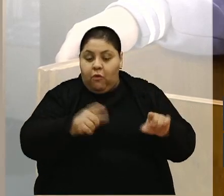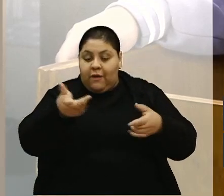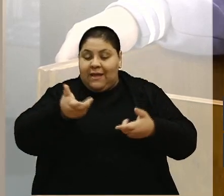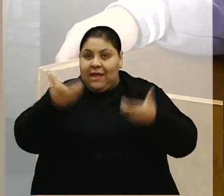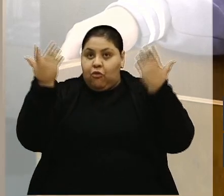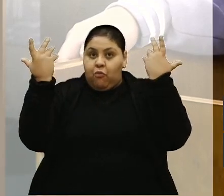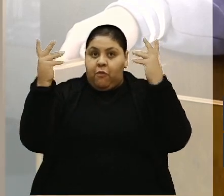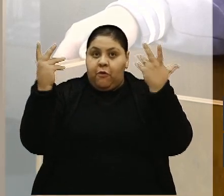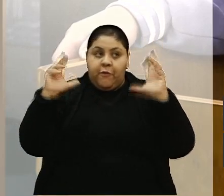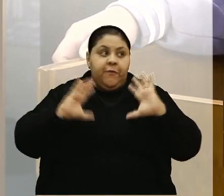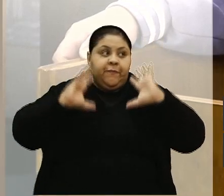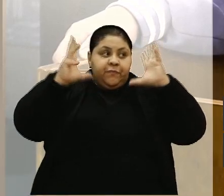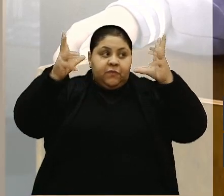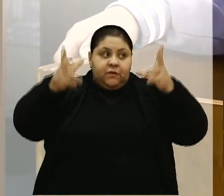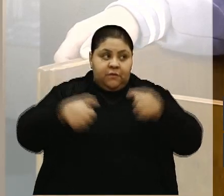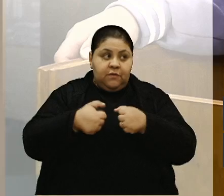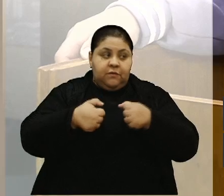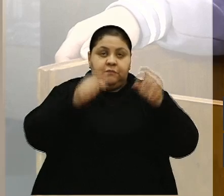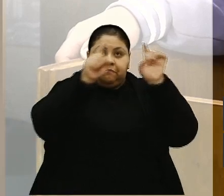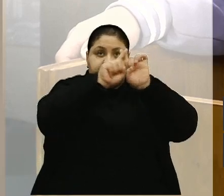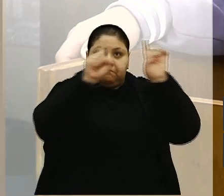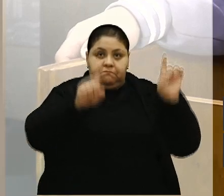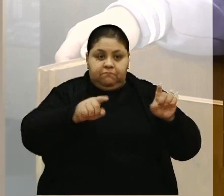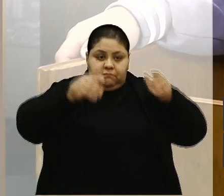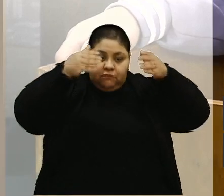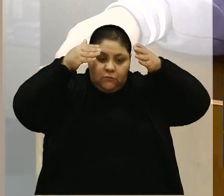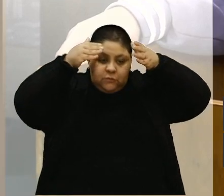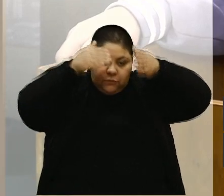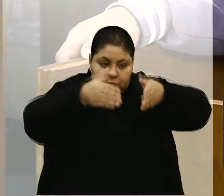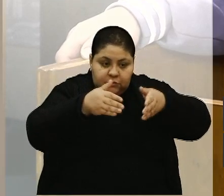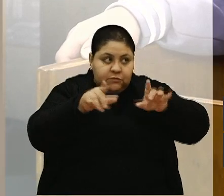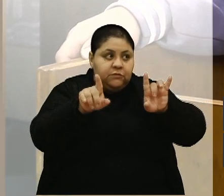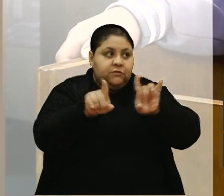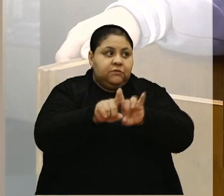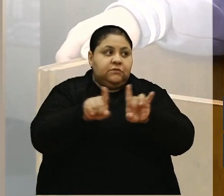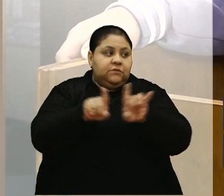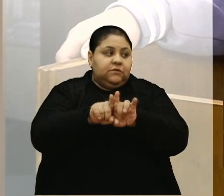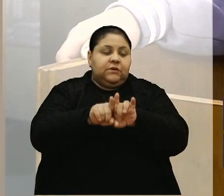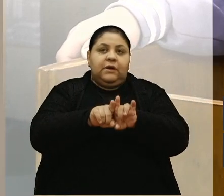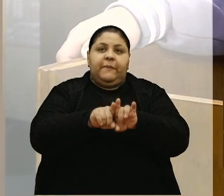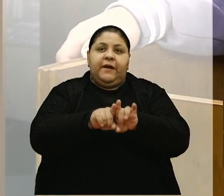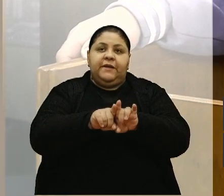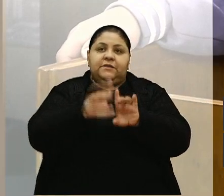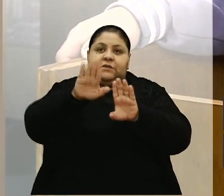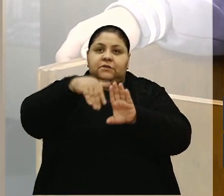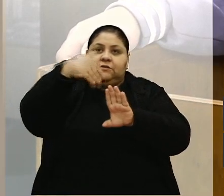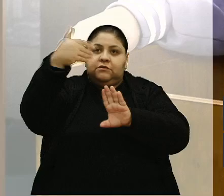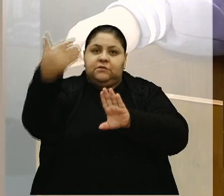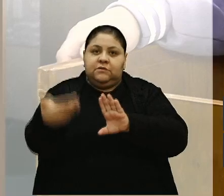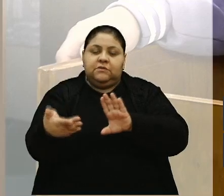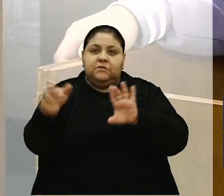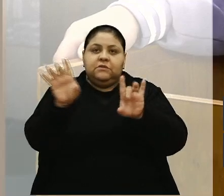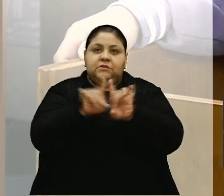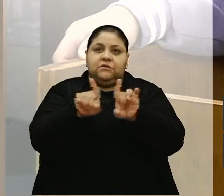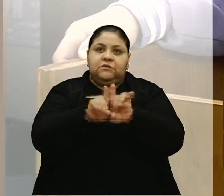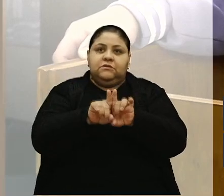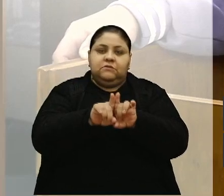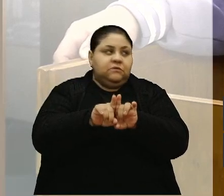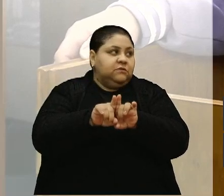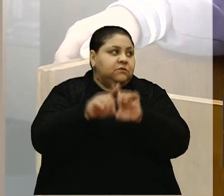a todos aqueles funcionários que se empenharam. Eu posso dizer, até fora da sua função, se